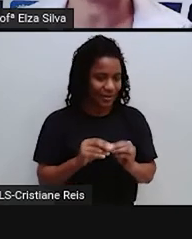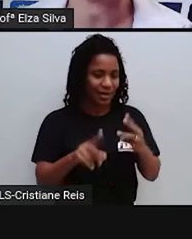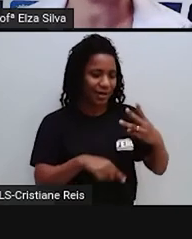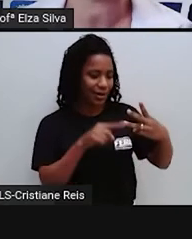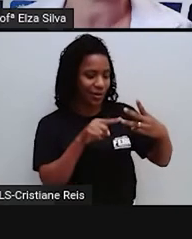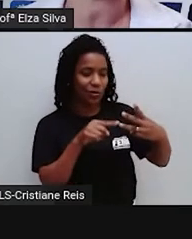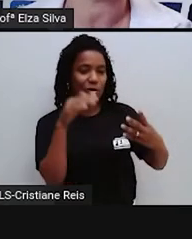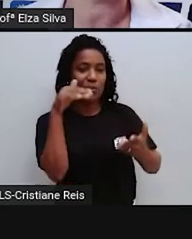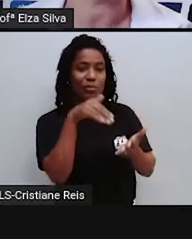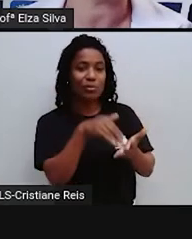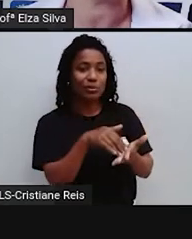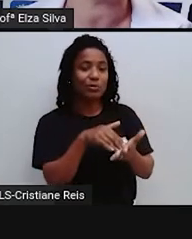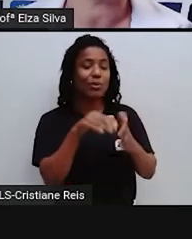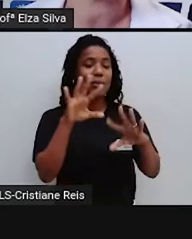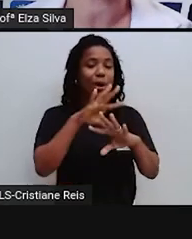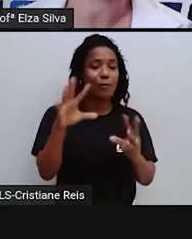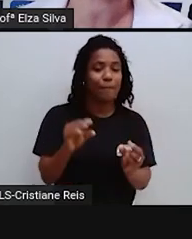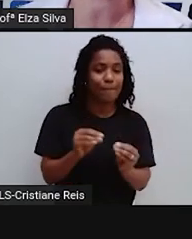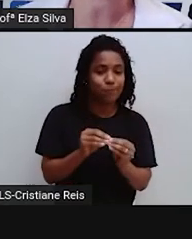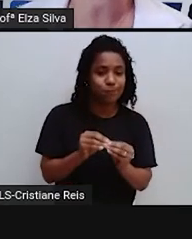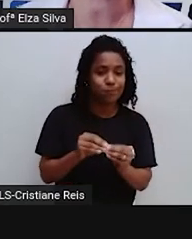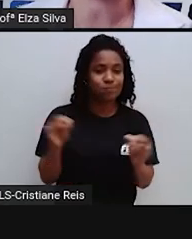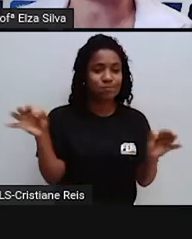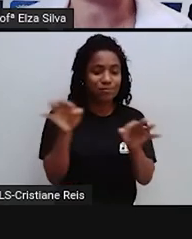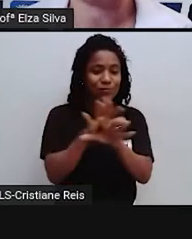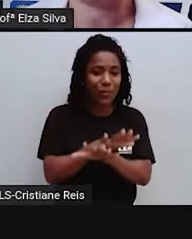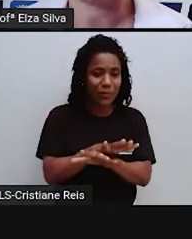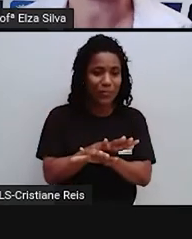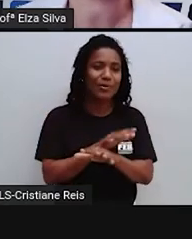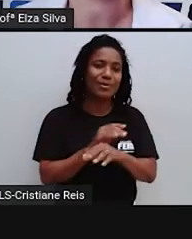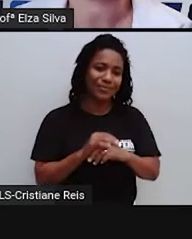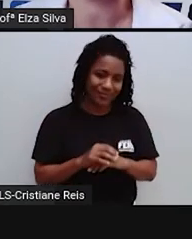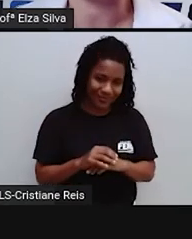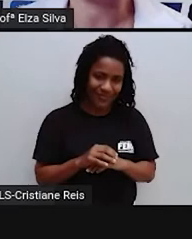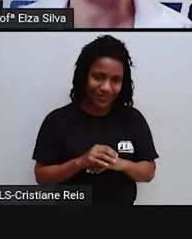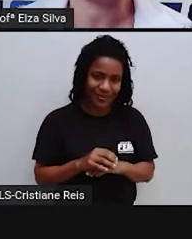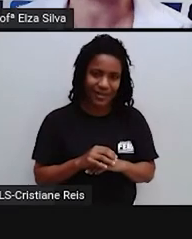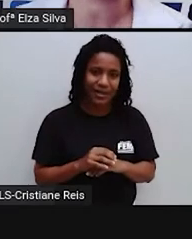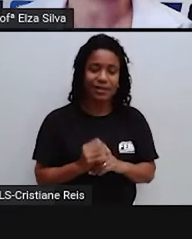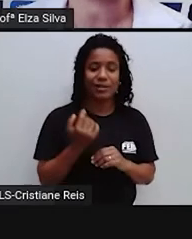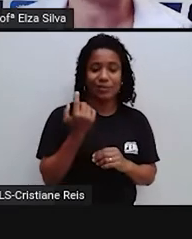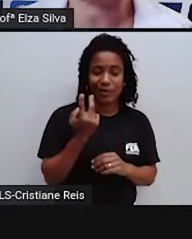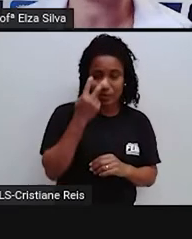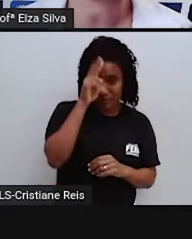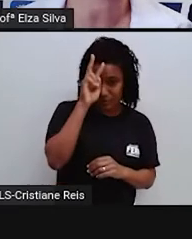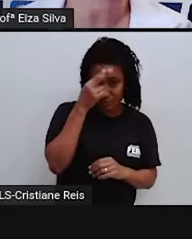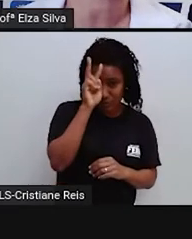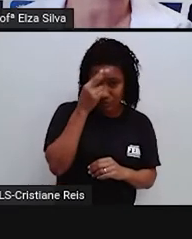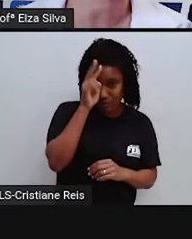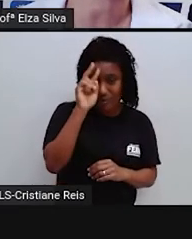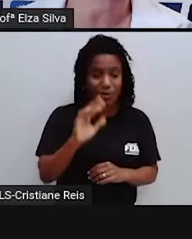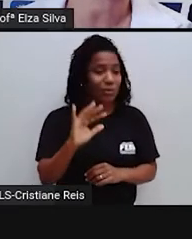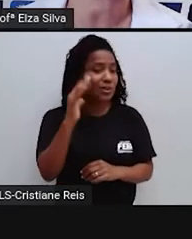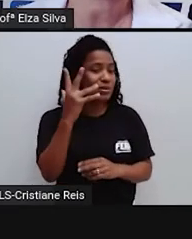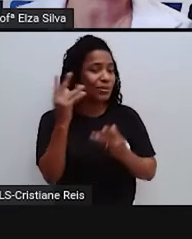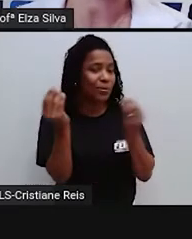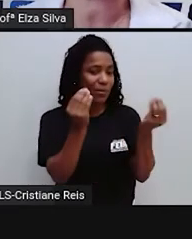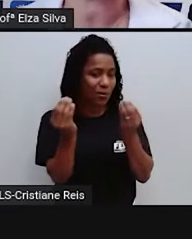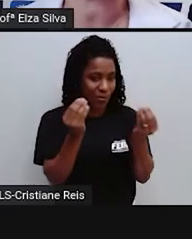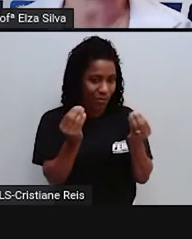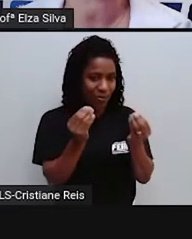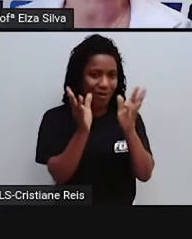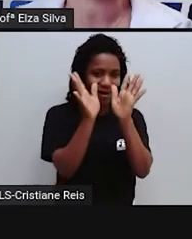parágrafo A conclusão Você vai encerrar Aquela história Aquele fato Que você está contando